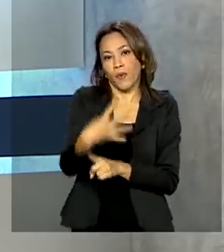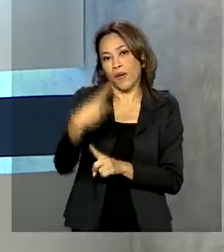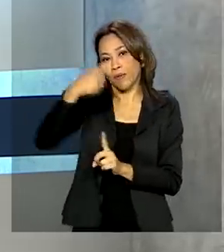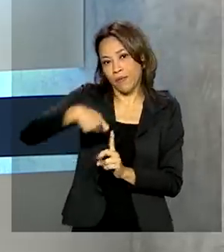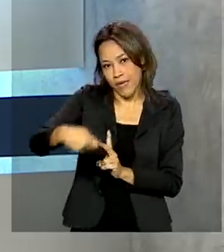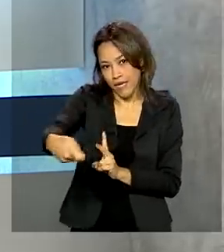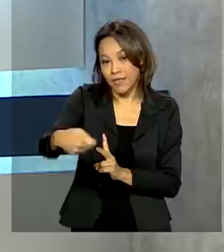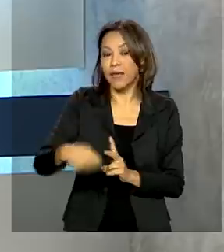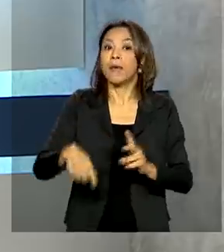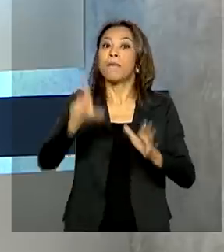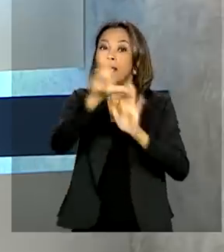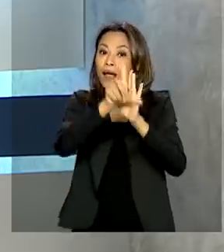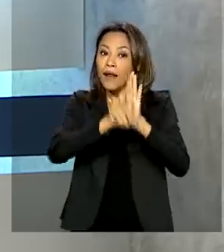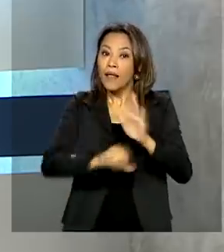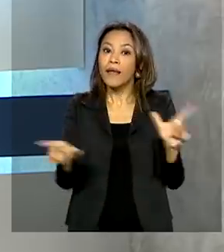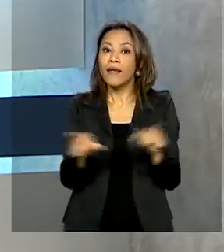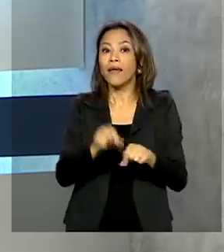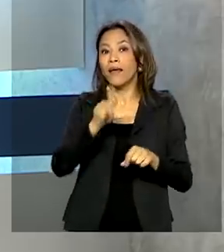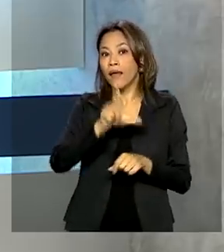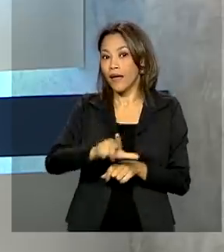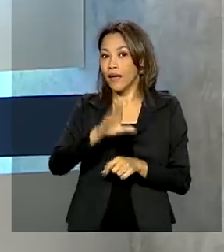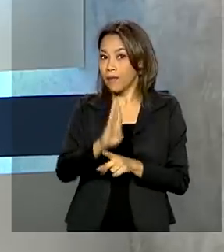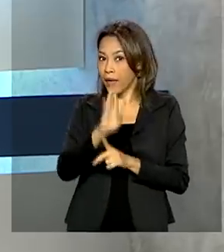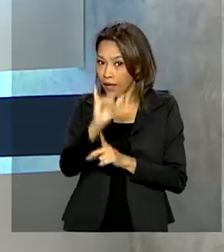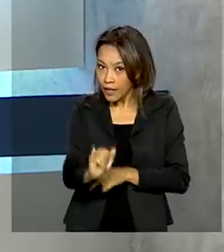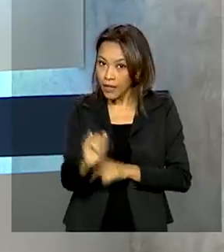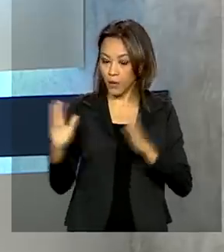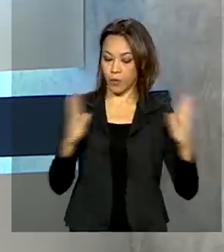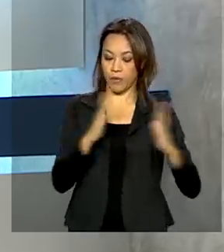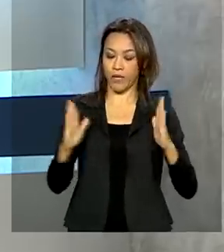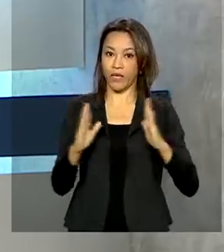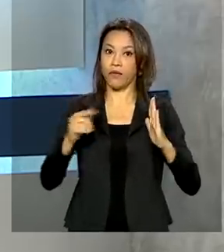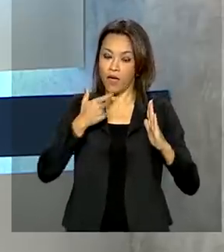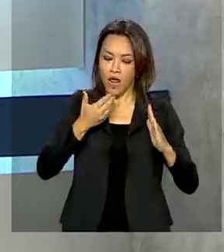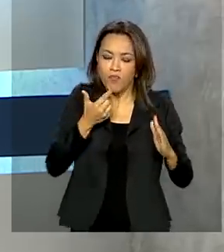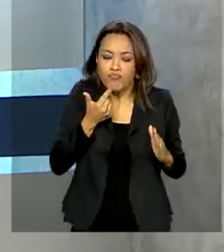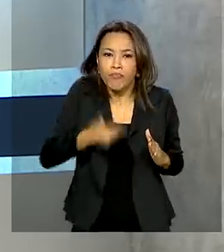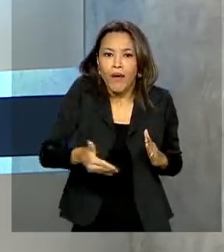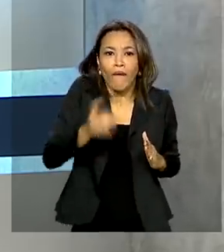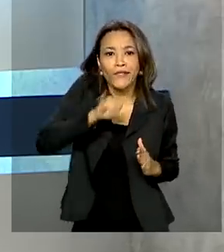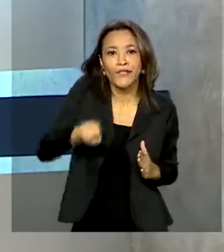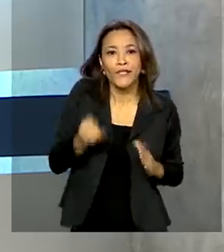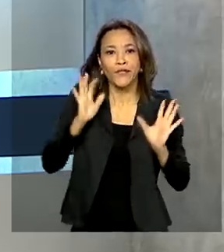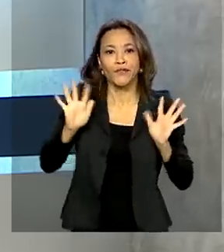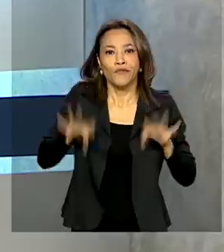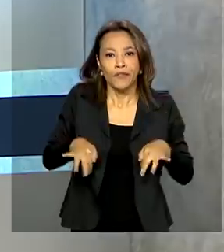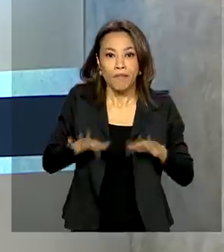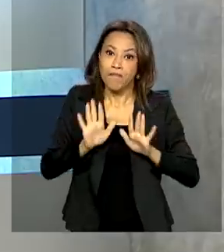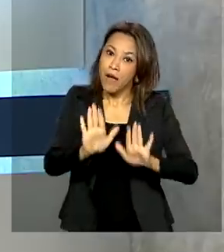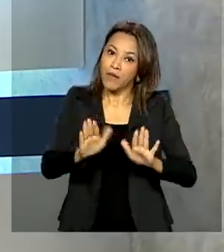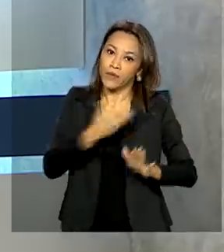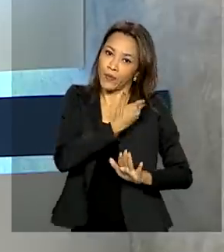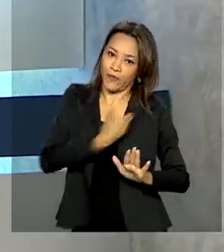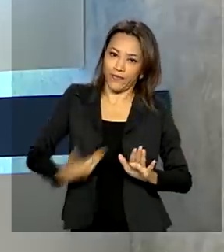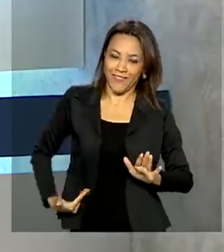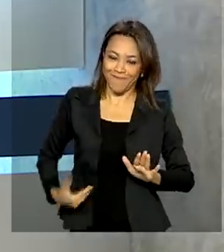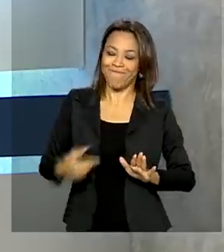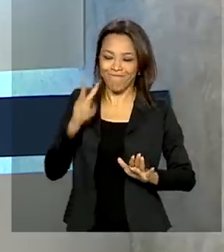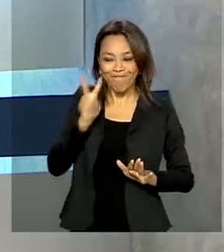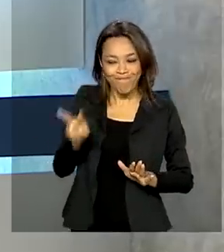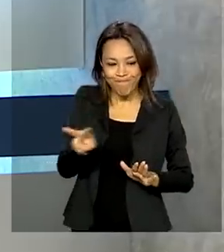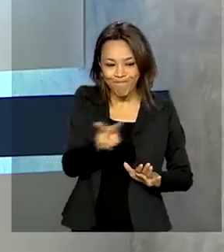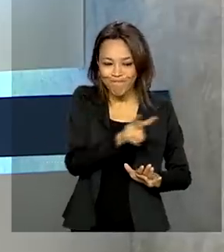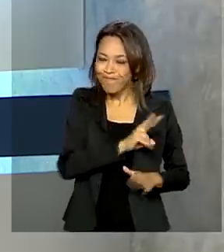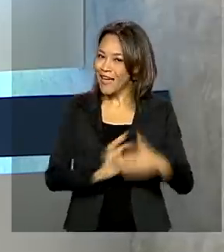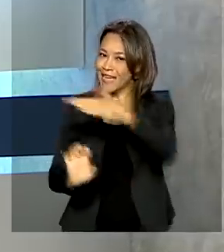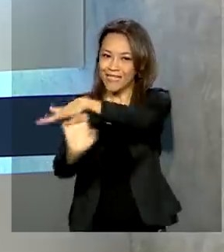Brasileira de Inclusão da Pessoa com Deficiência, o prazo terminaria agora em janeiro. Mas, segundo o governo, as empresas não